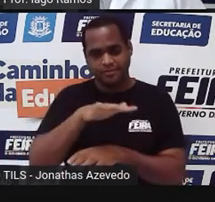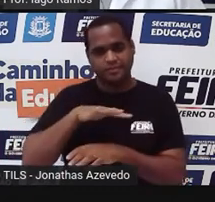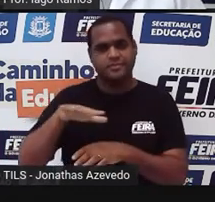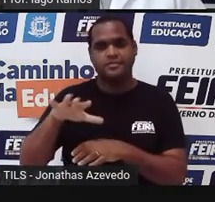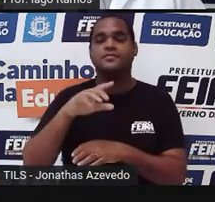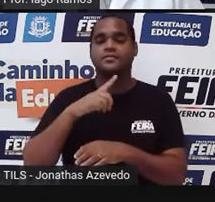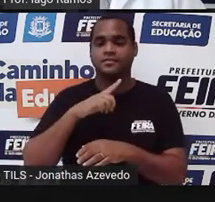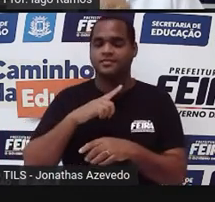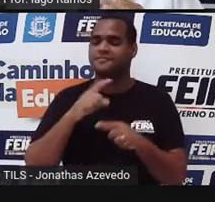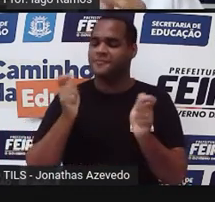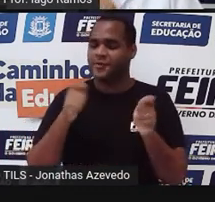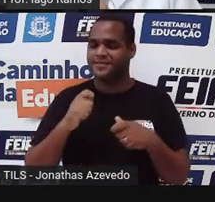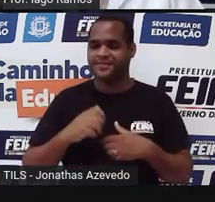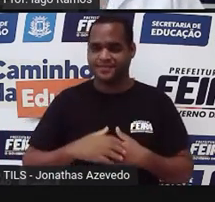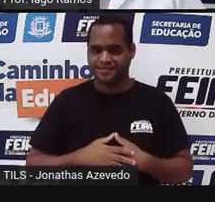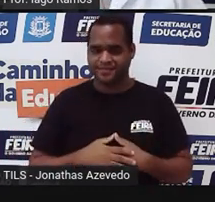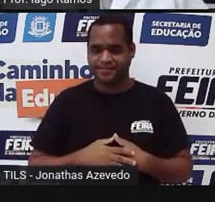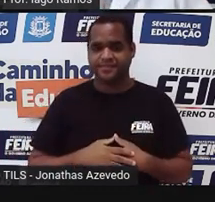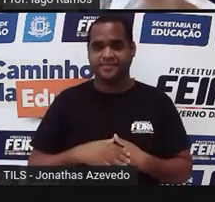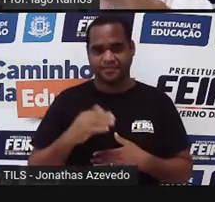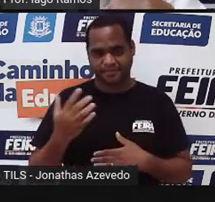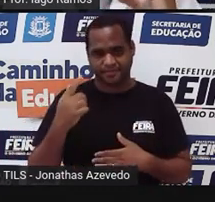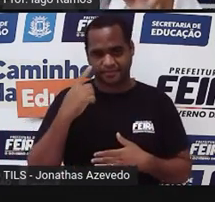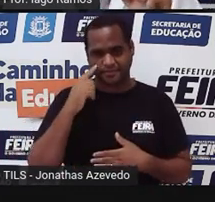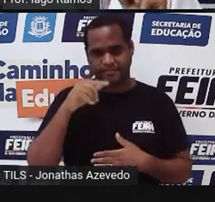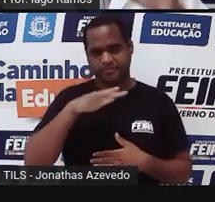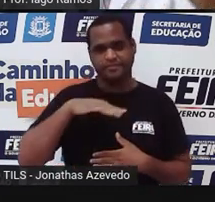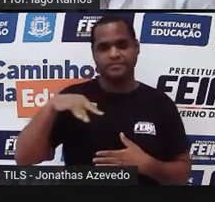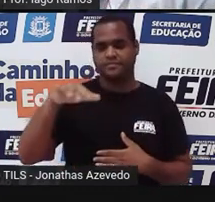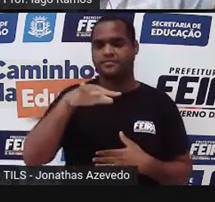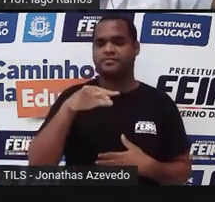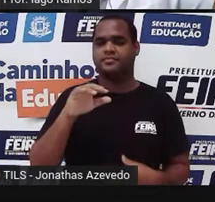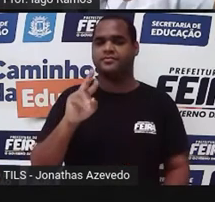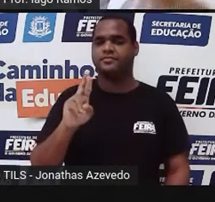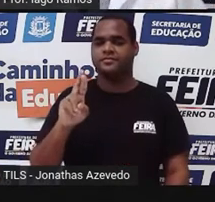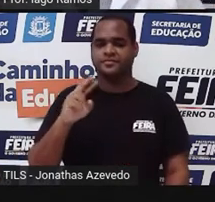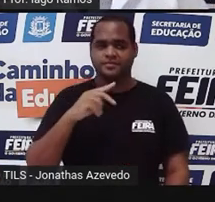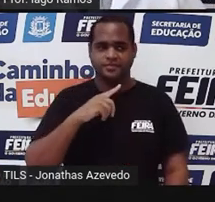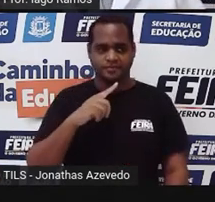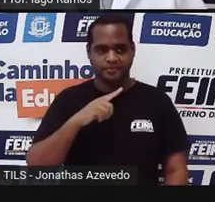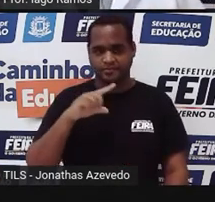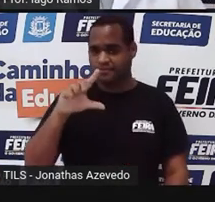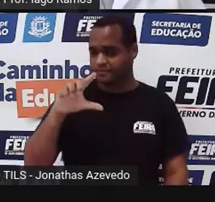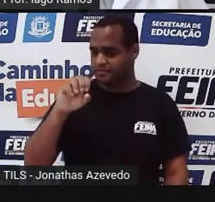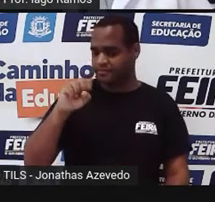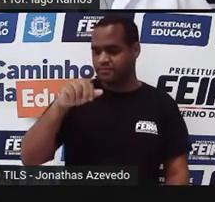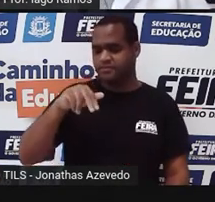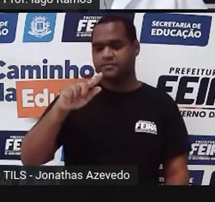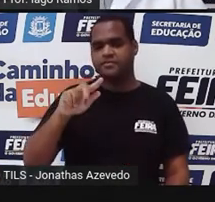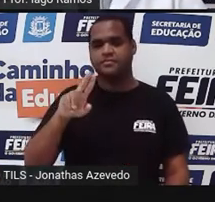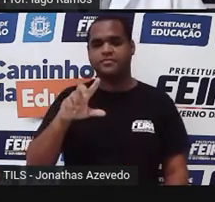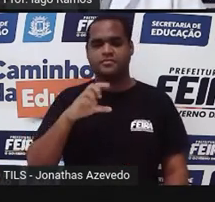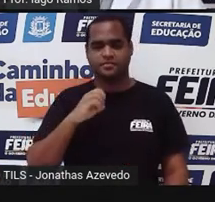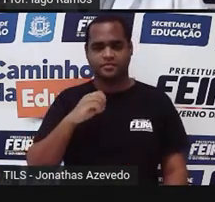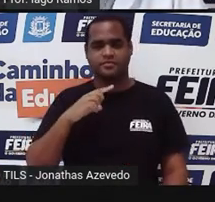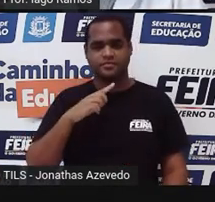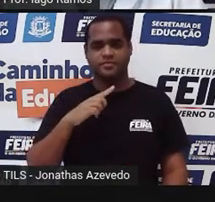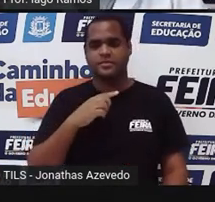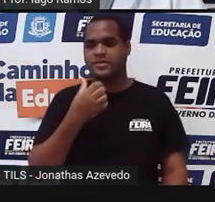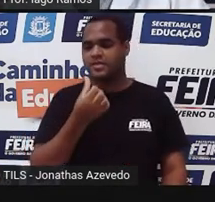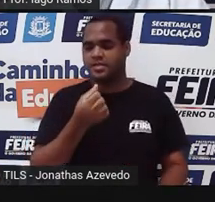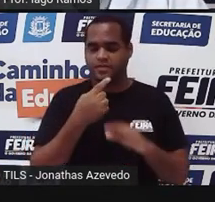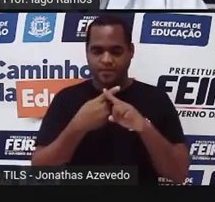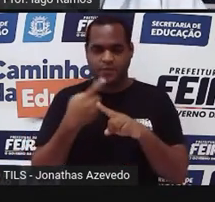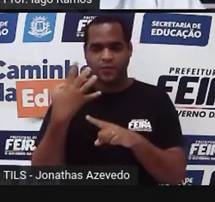retângulo. Então, esse retângulo todo aí, ó, a figura toda, tá? Inclusive com o losango lá dentro. Então, é só fazer 6 vezes